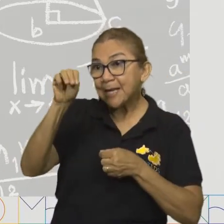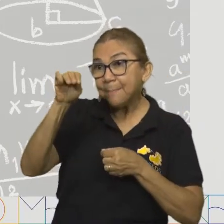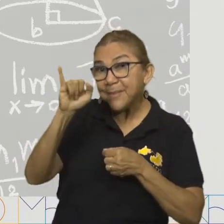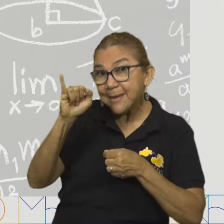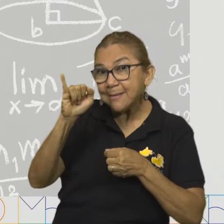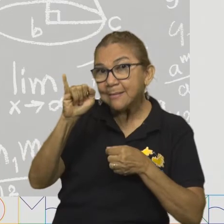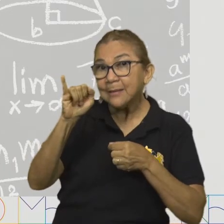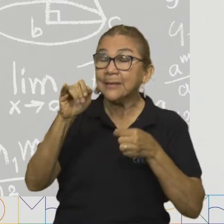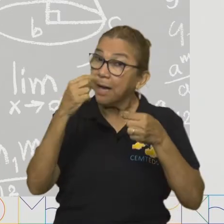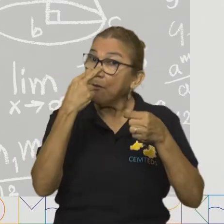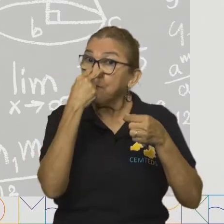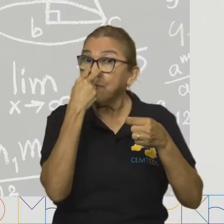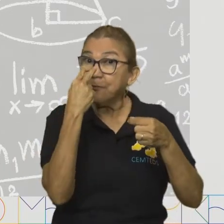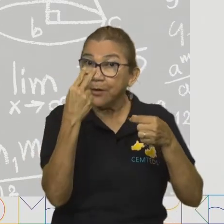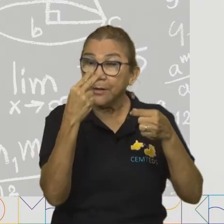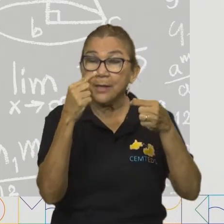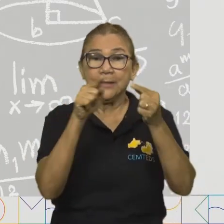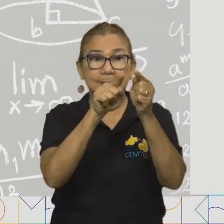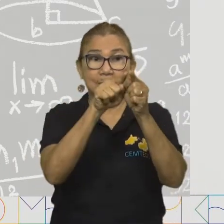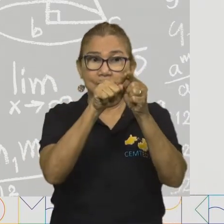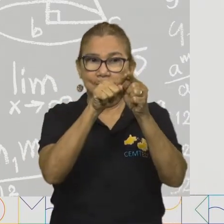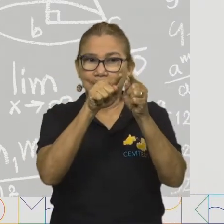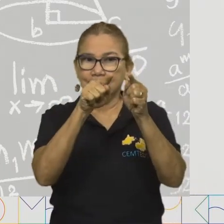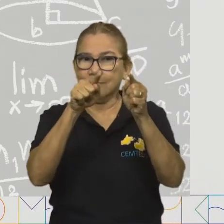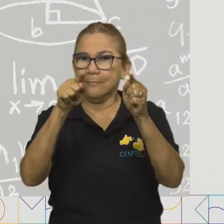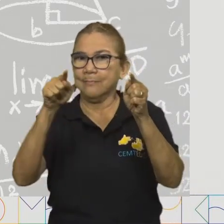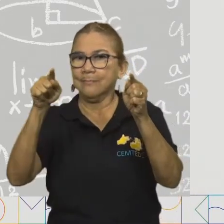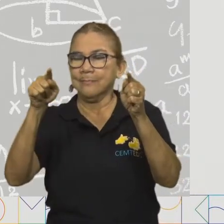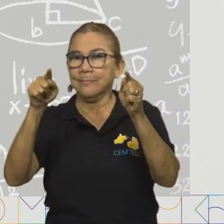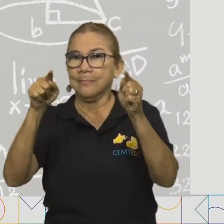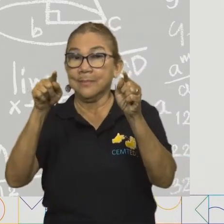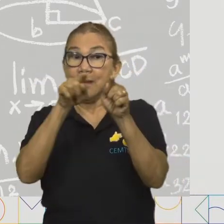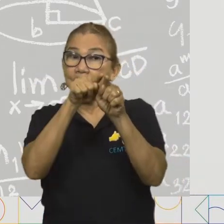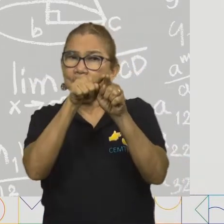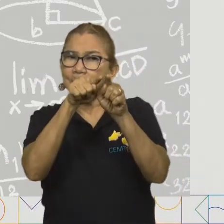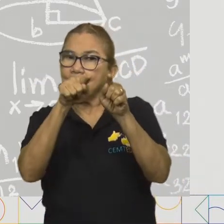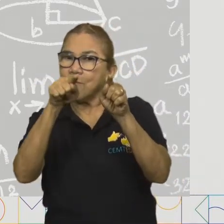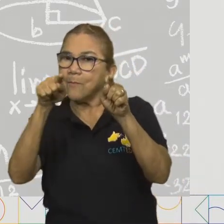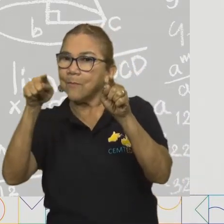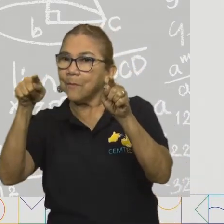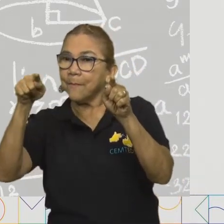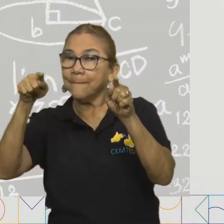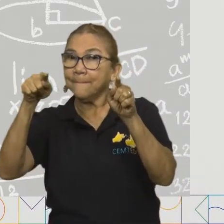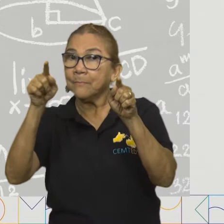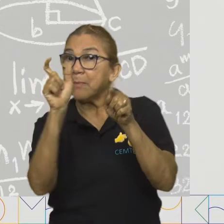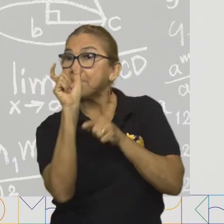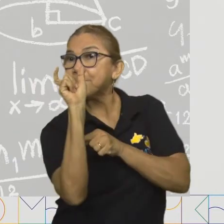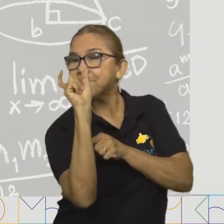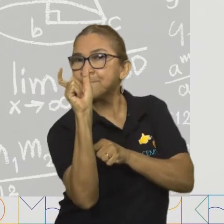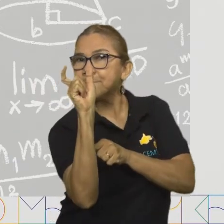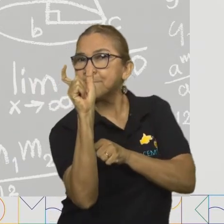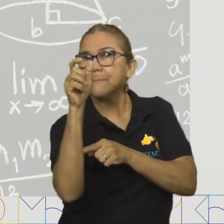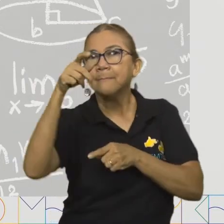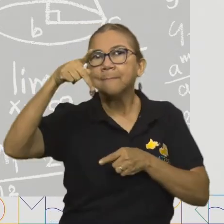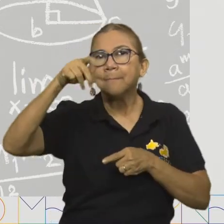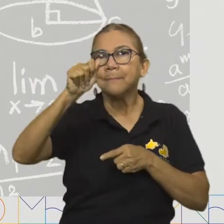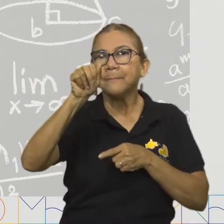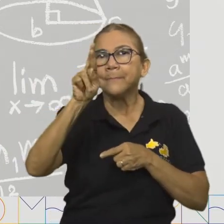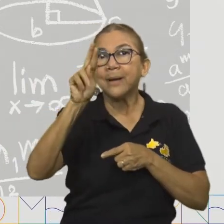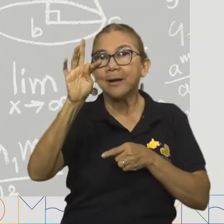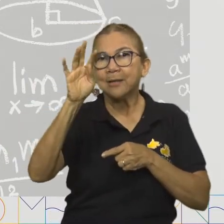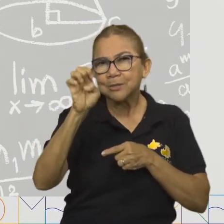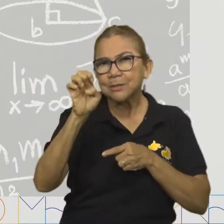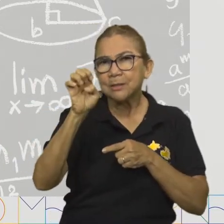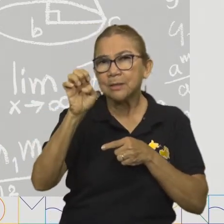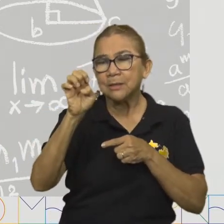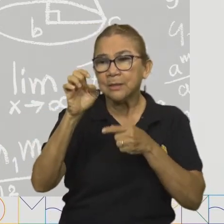como o próprio nome diz, são partes de uma reta que têm um ponto de